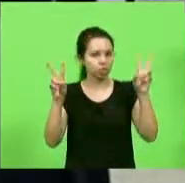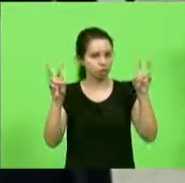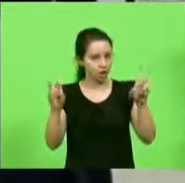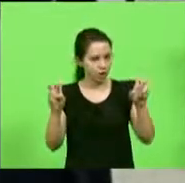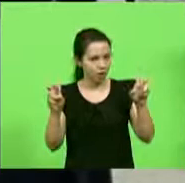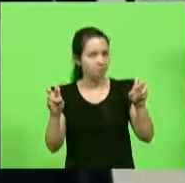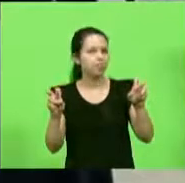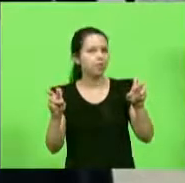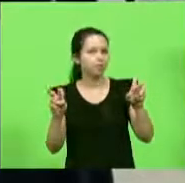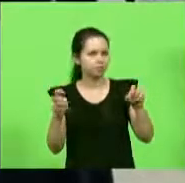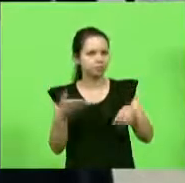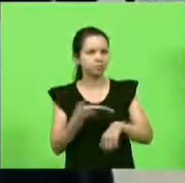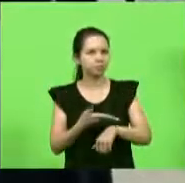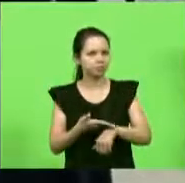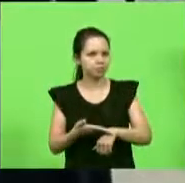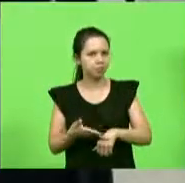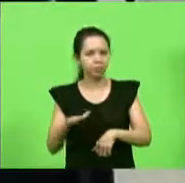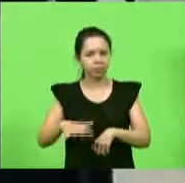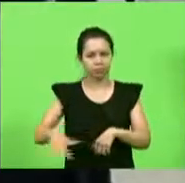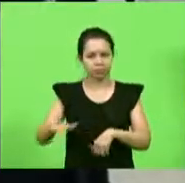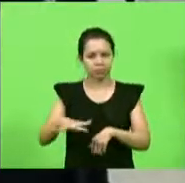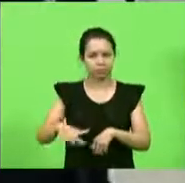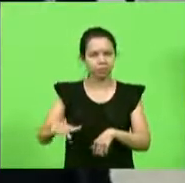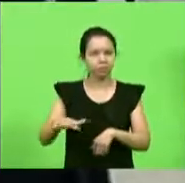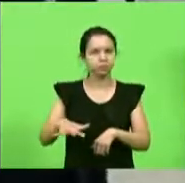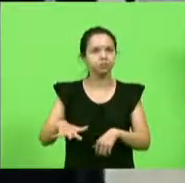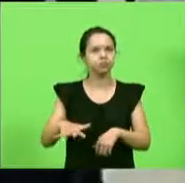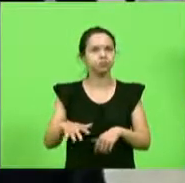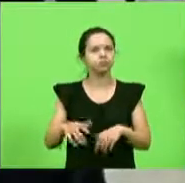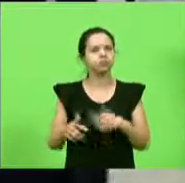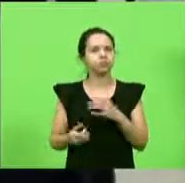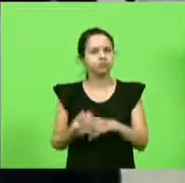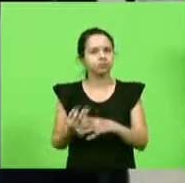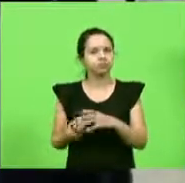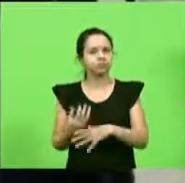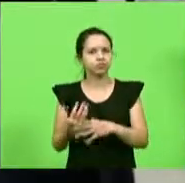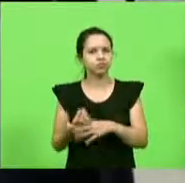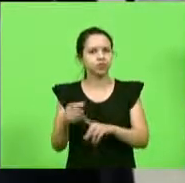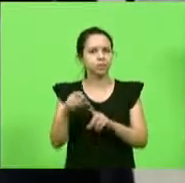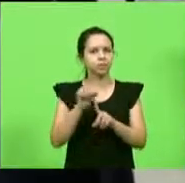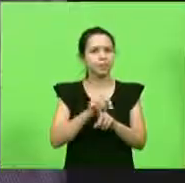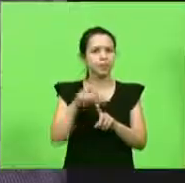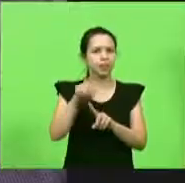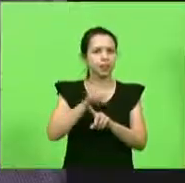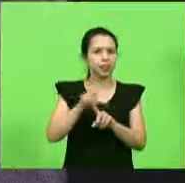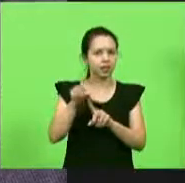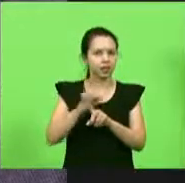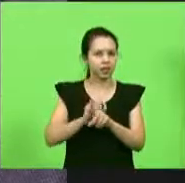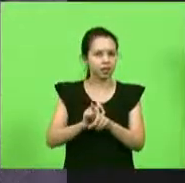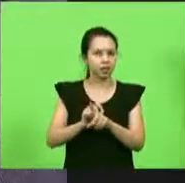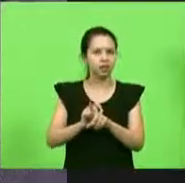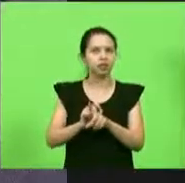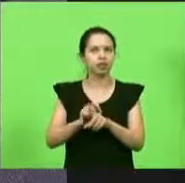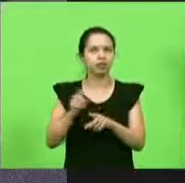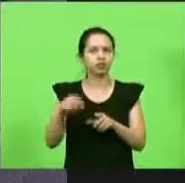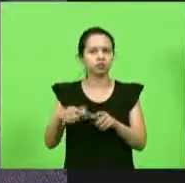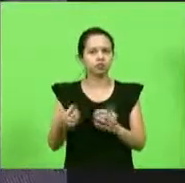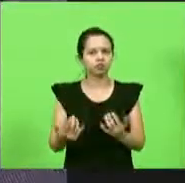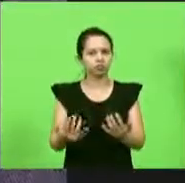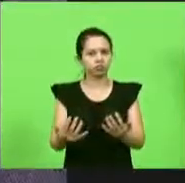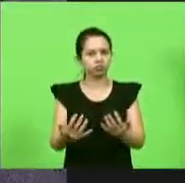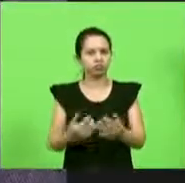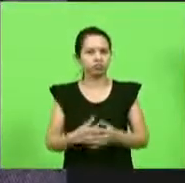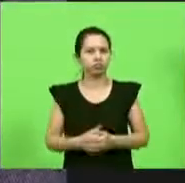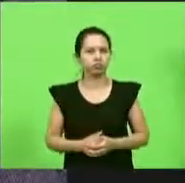comum e essa região é uma grande produtora de banana banana e cultura deputado Vicente quando vossa excelência